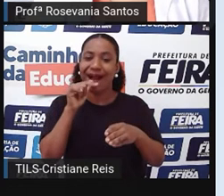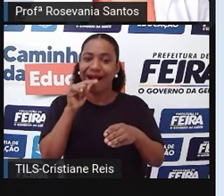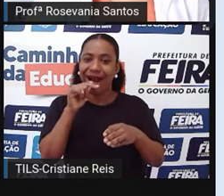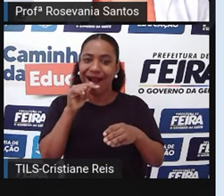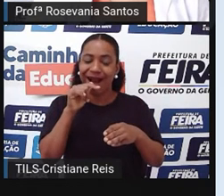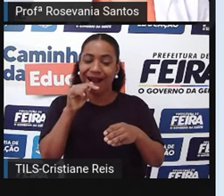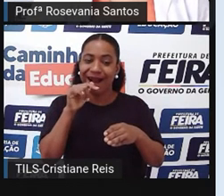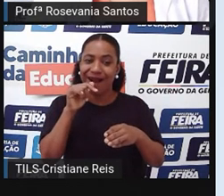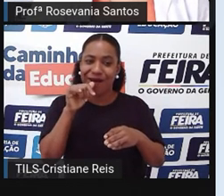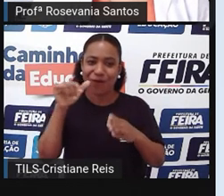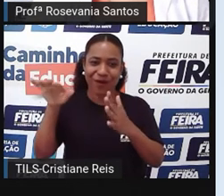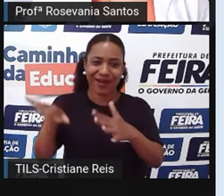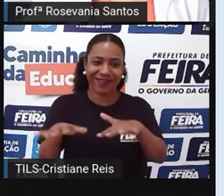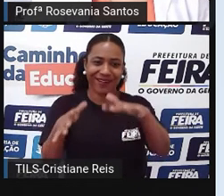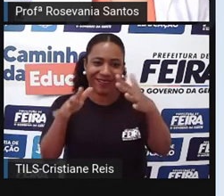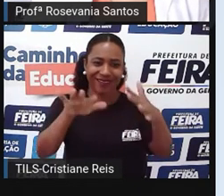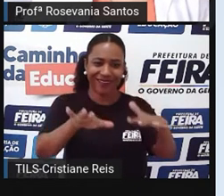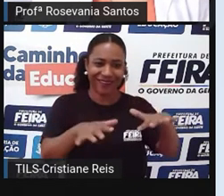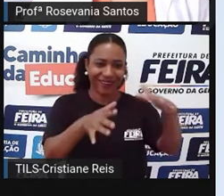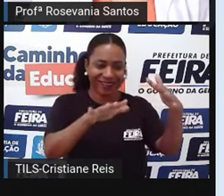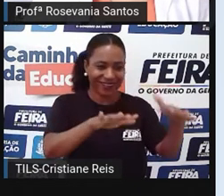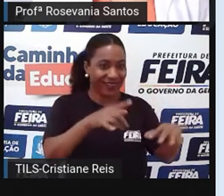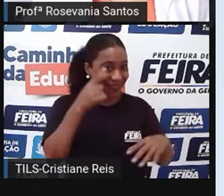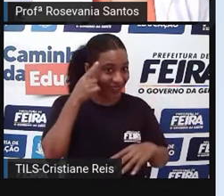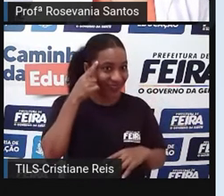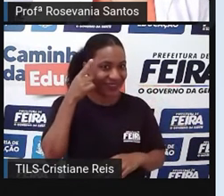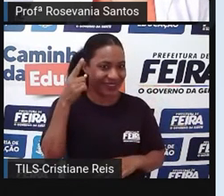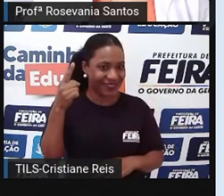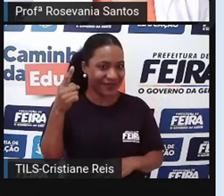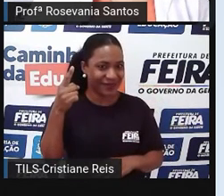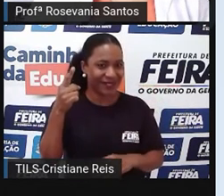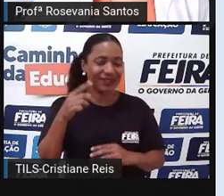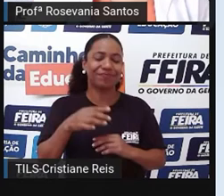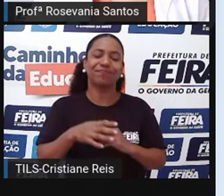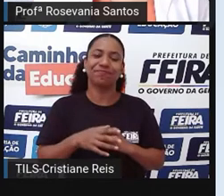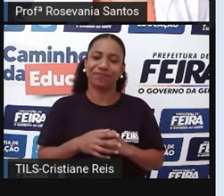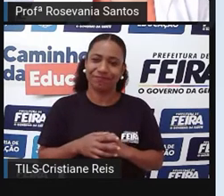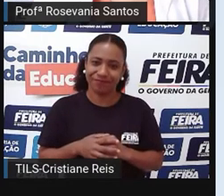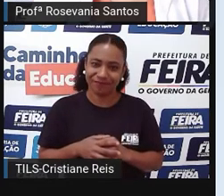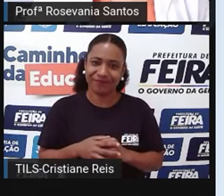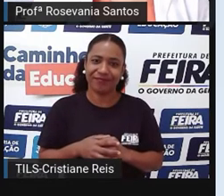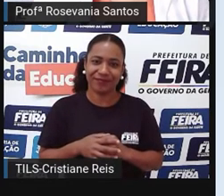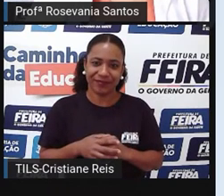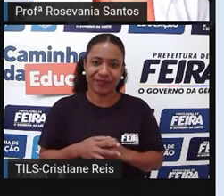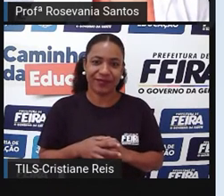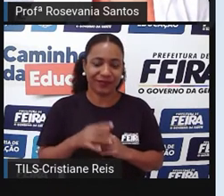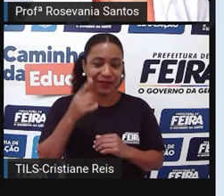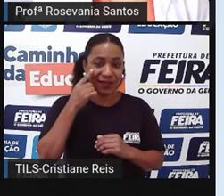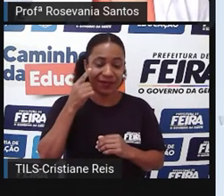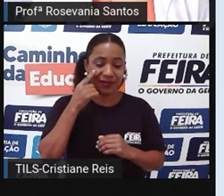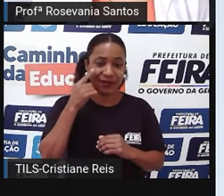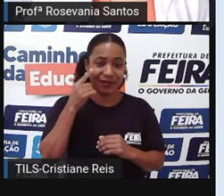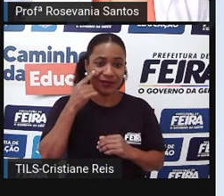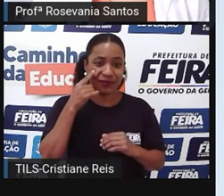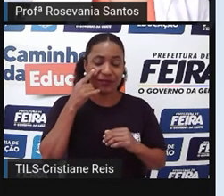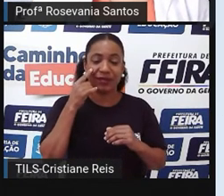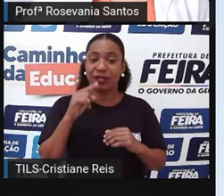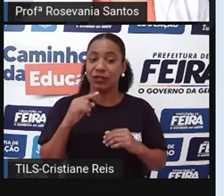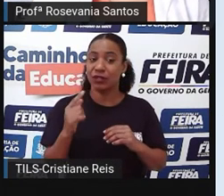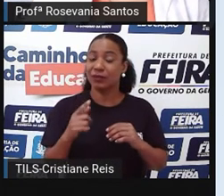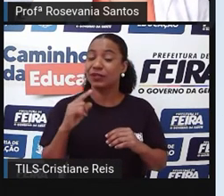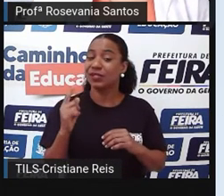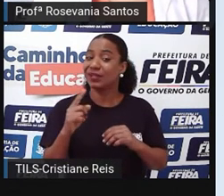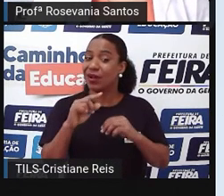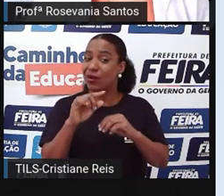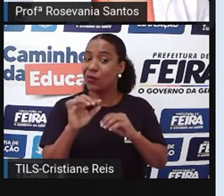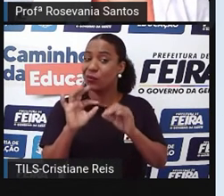não vamos esquecer do nível do mar, porque aqui essa altura do terreno, a gente está medindo ela, gente não chama de altura, gente